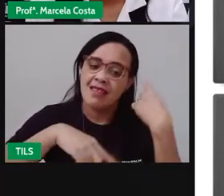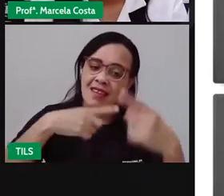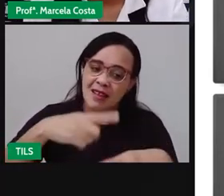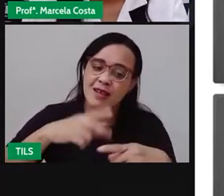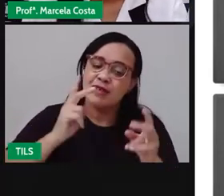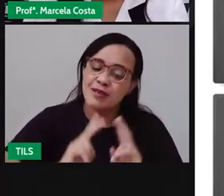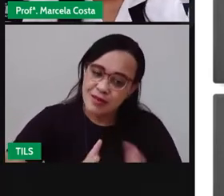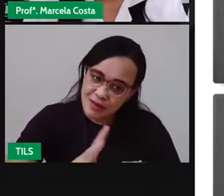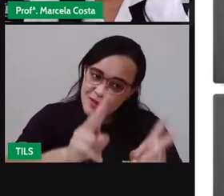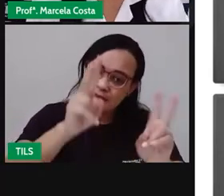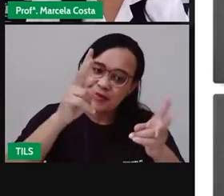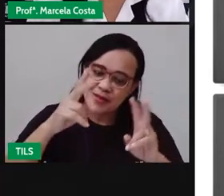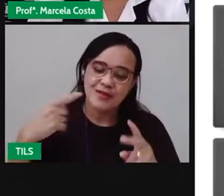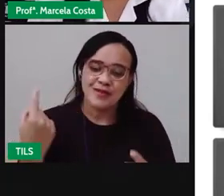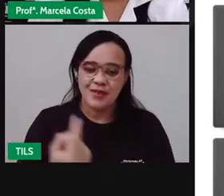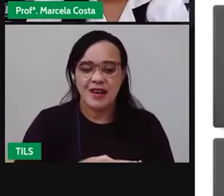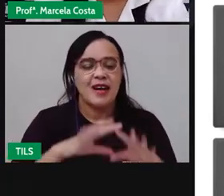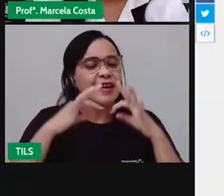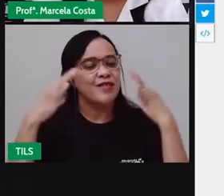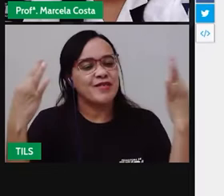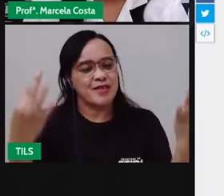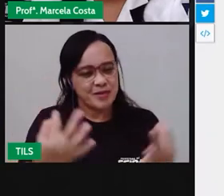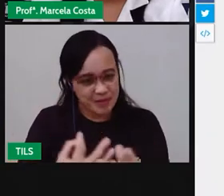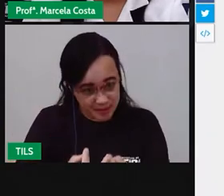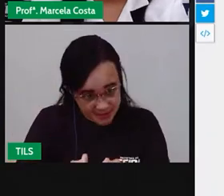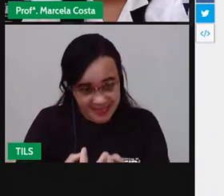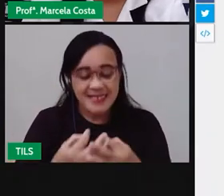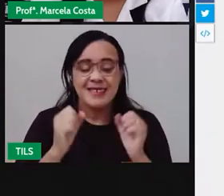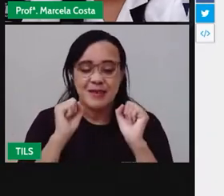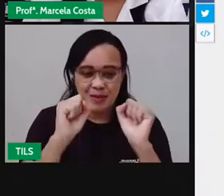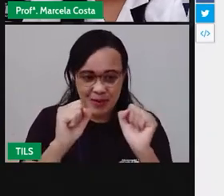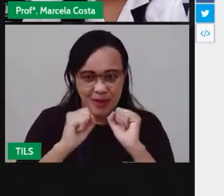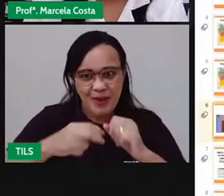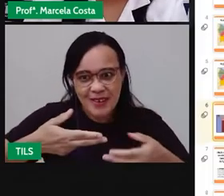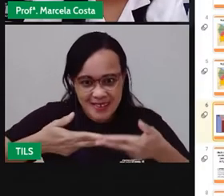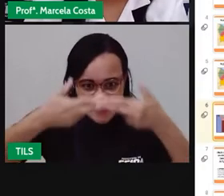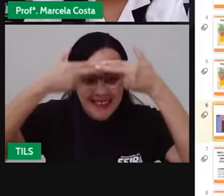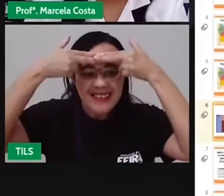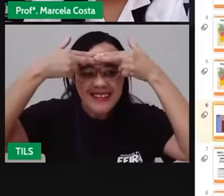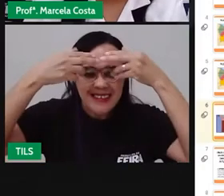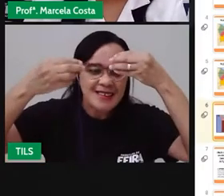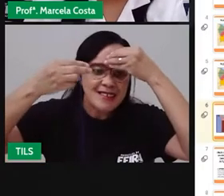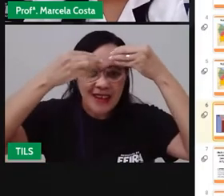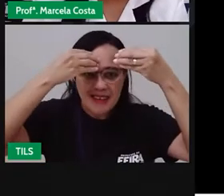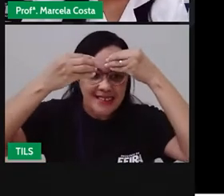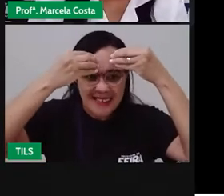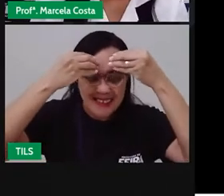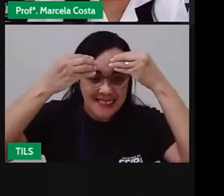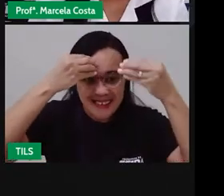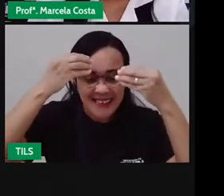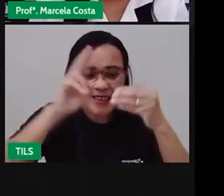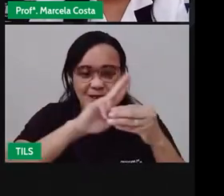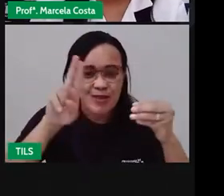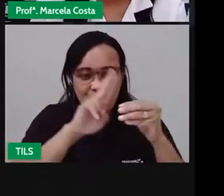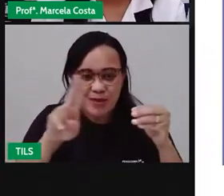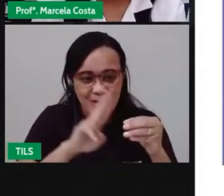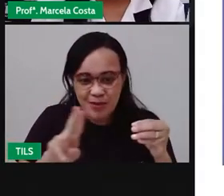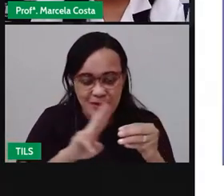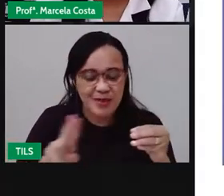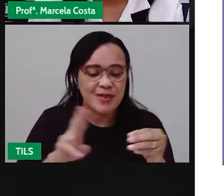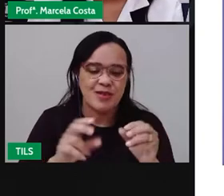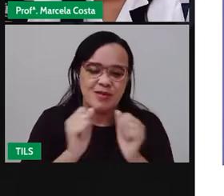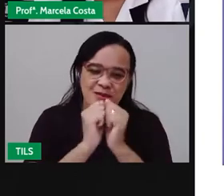continuar brincando aí, jogando esse joguinho e memorizando os nomes dos estados em casa. Aí junto com seus